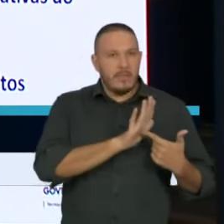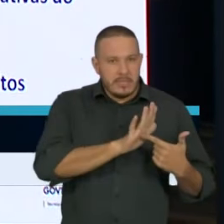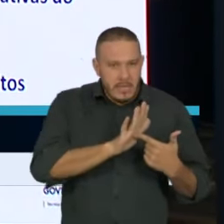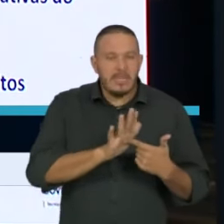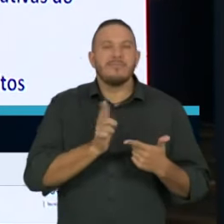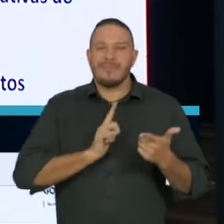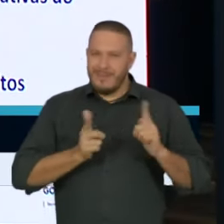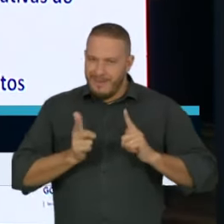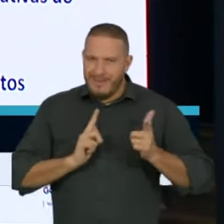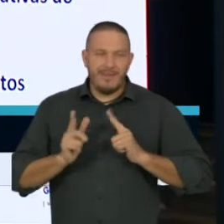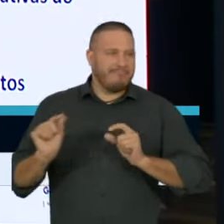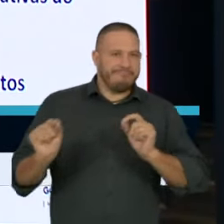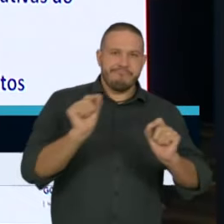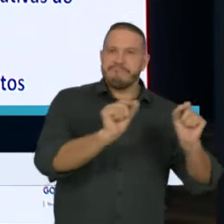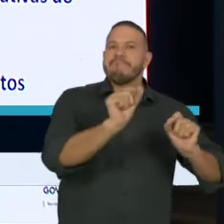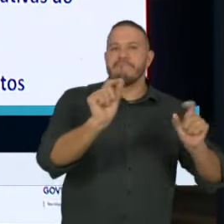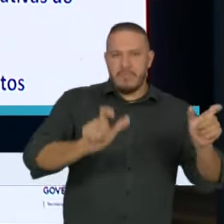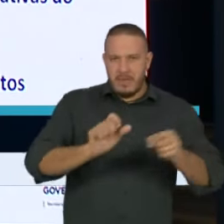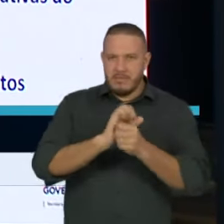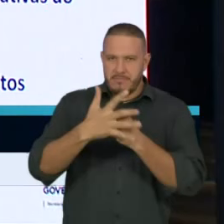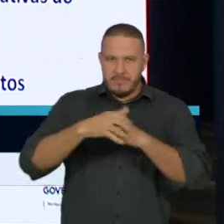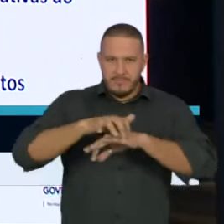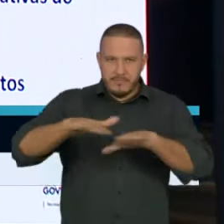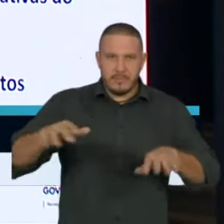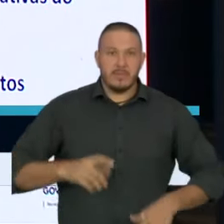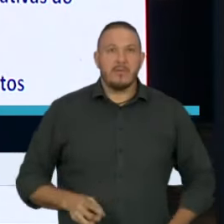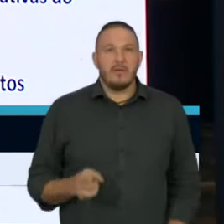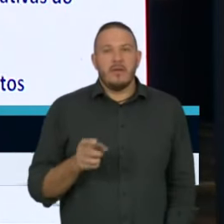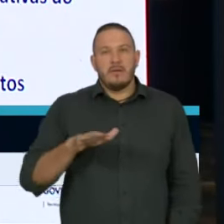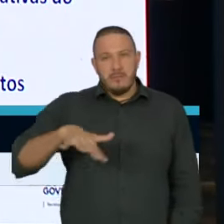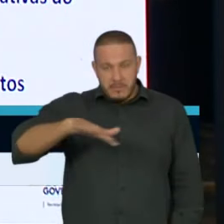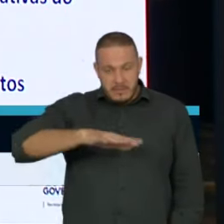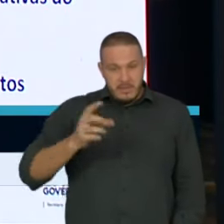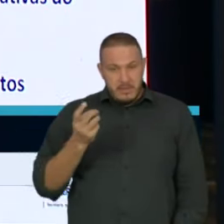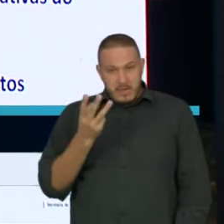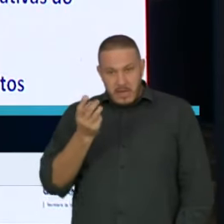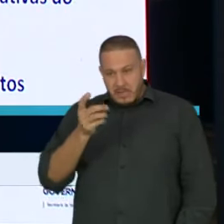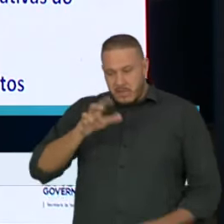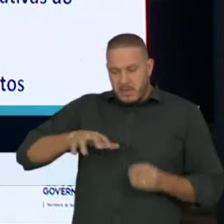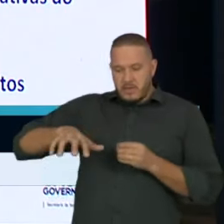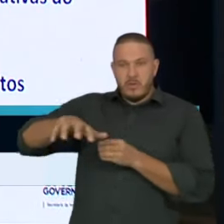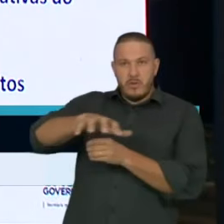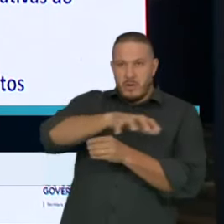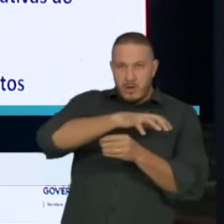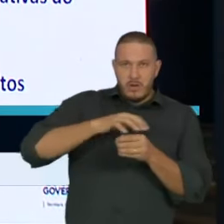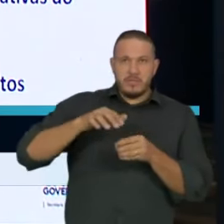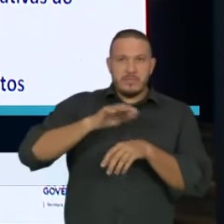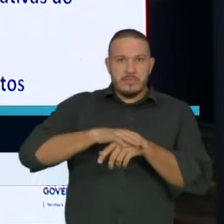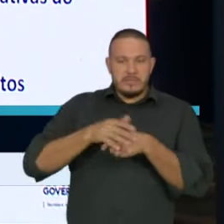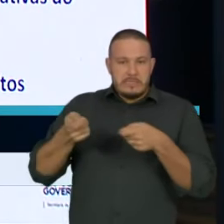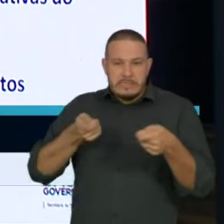positivos em 13 regiões administrativas do Estado. Esses 4